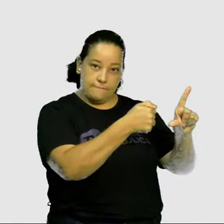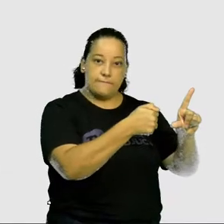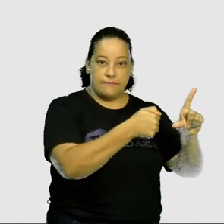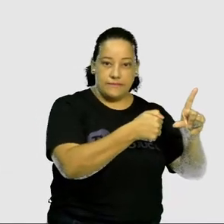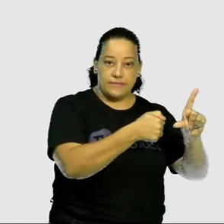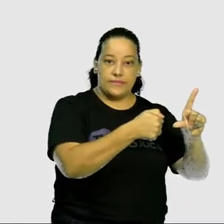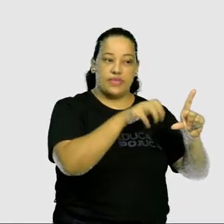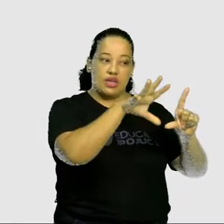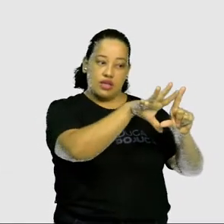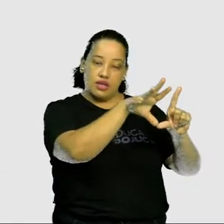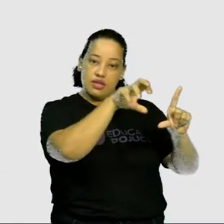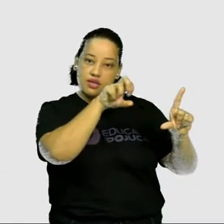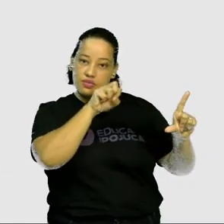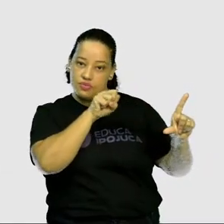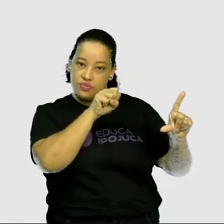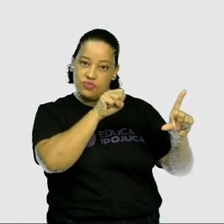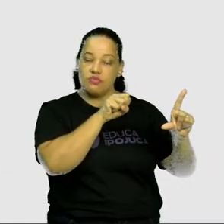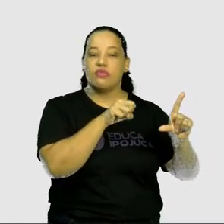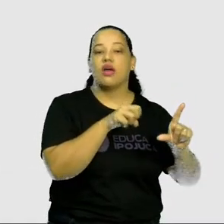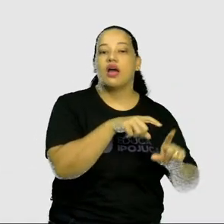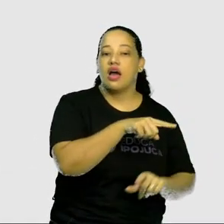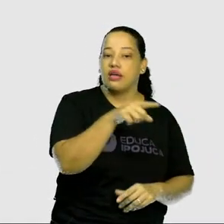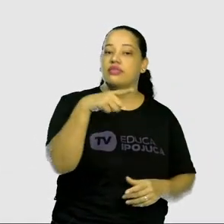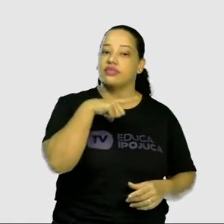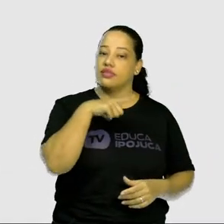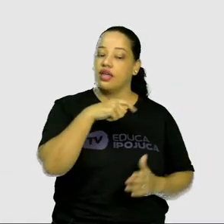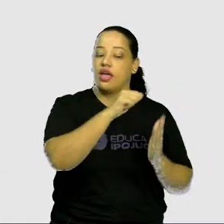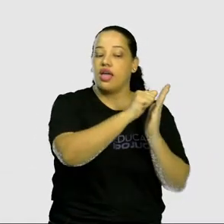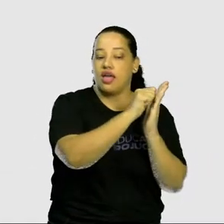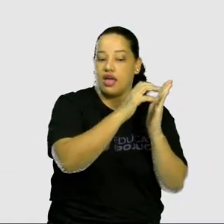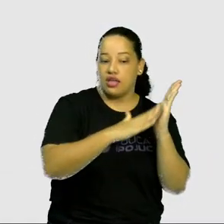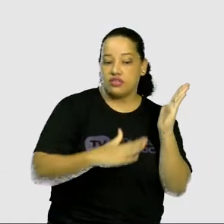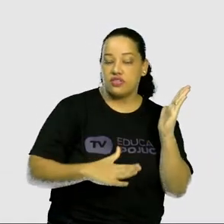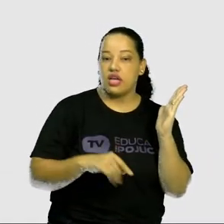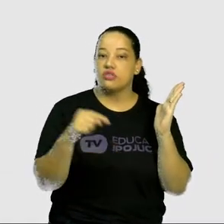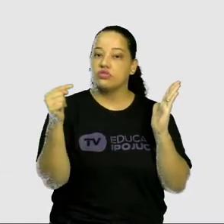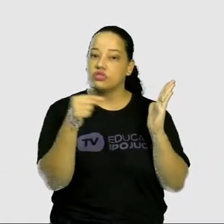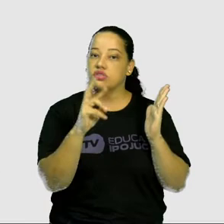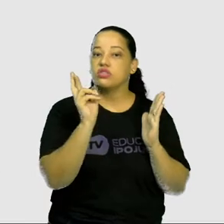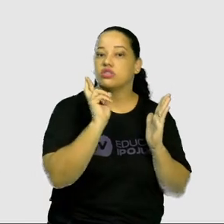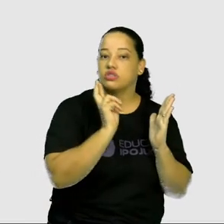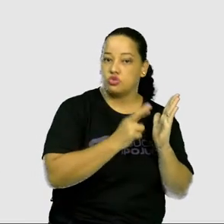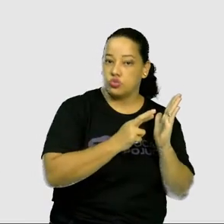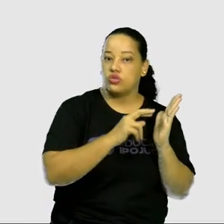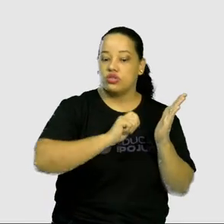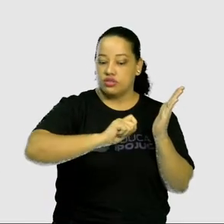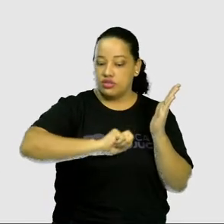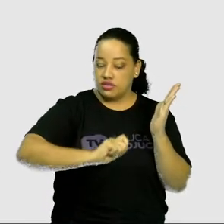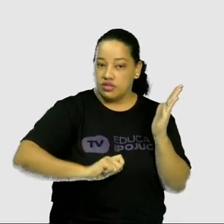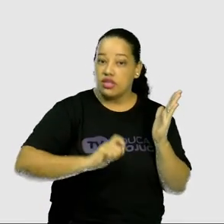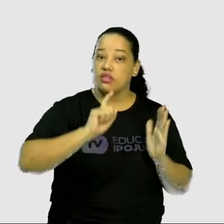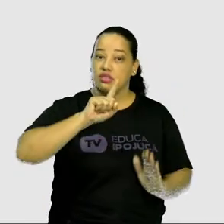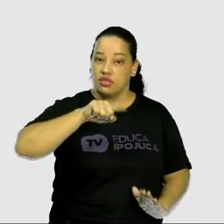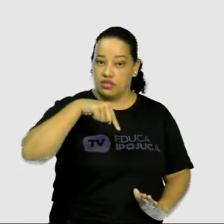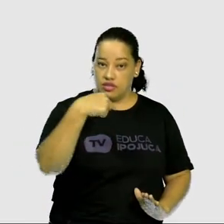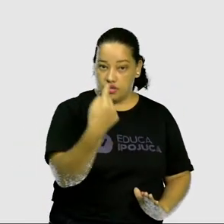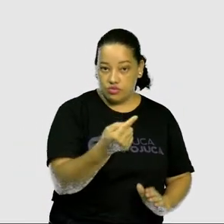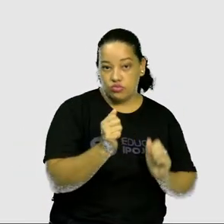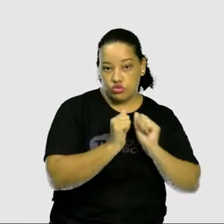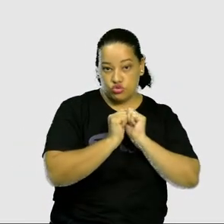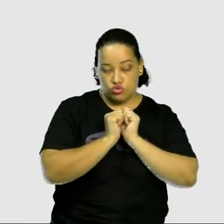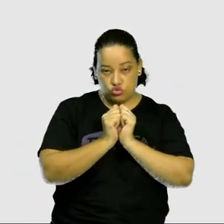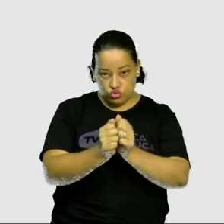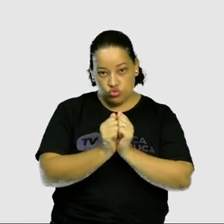levá-los para a nossa atividade. Eu quero que vocês respondam a atividade no caderno, para que a gente possa juntos